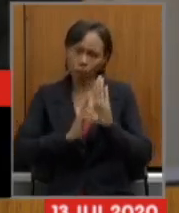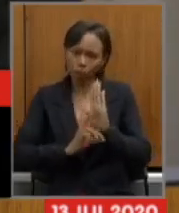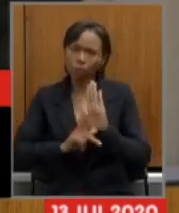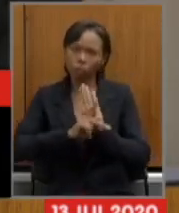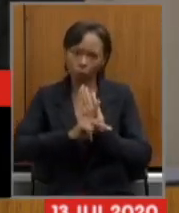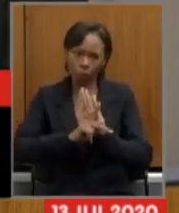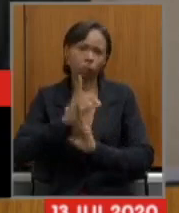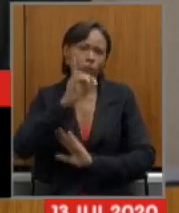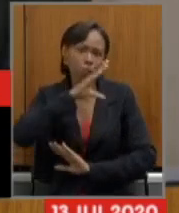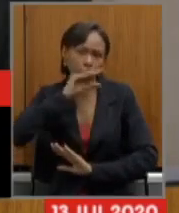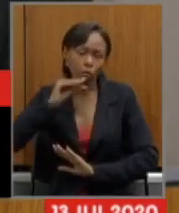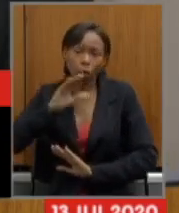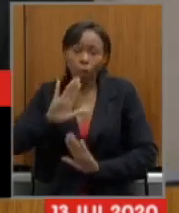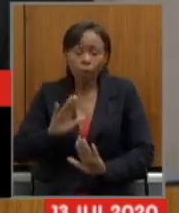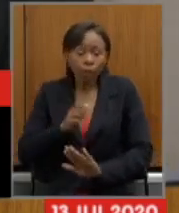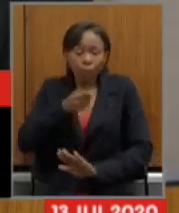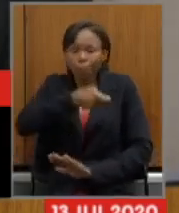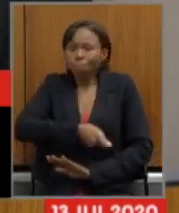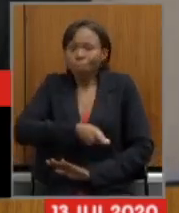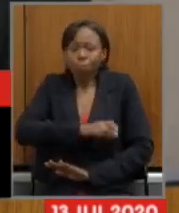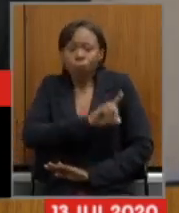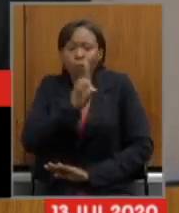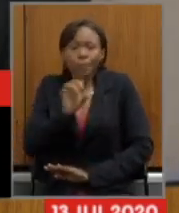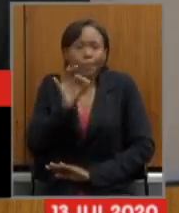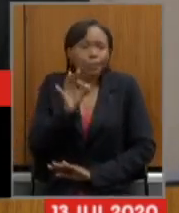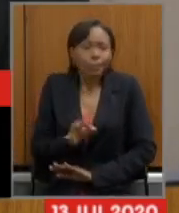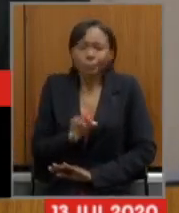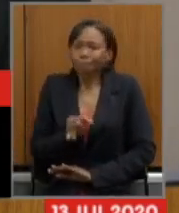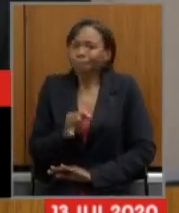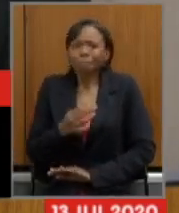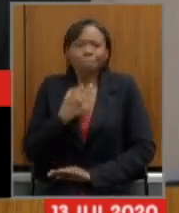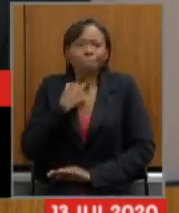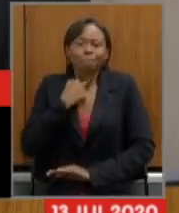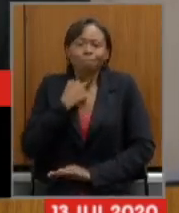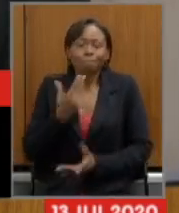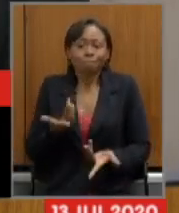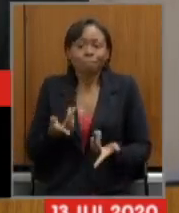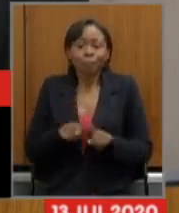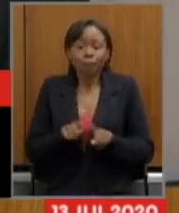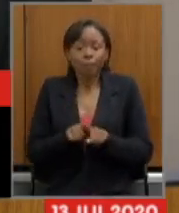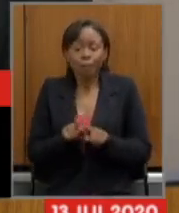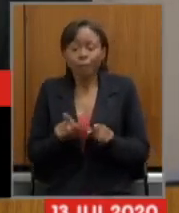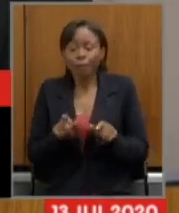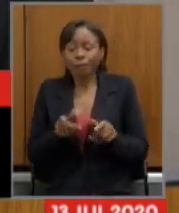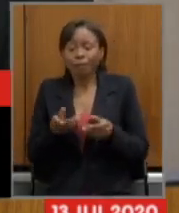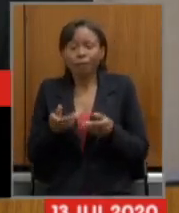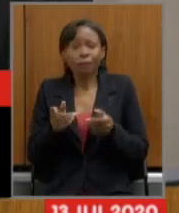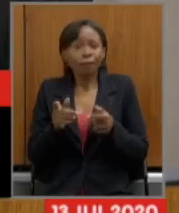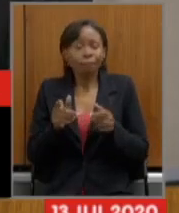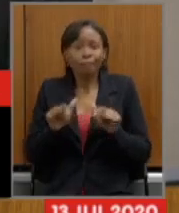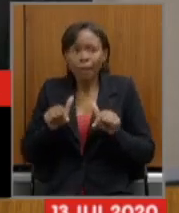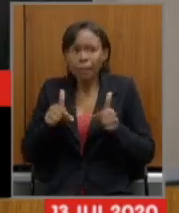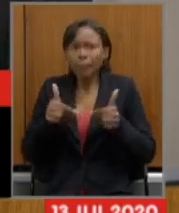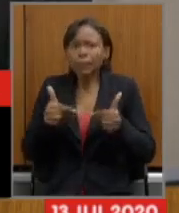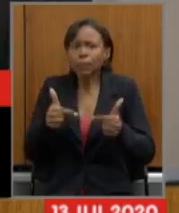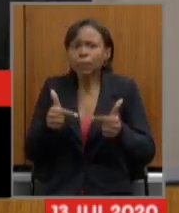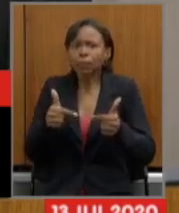nem fazer as coisas que a sociedade merece e pela qual ela paga